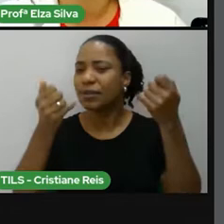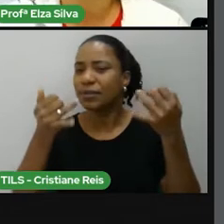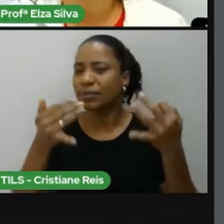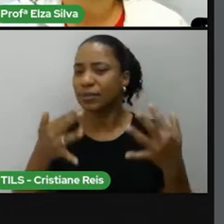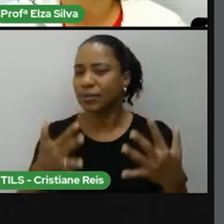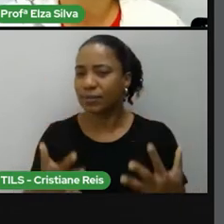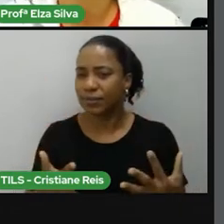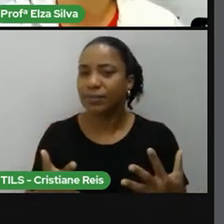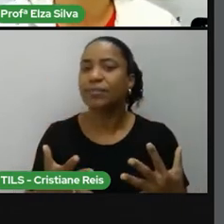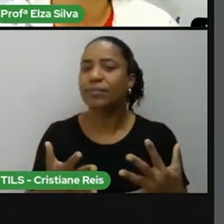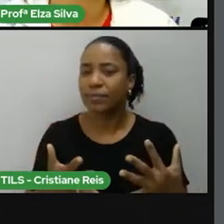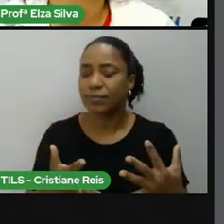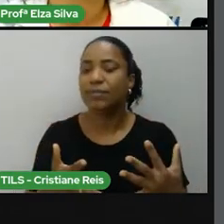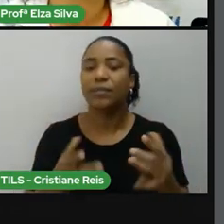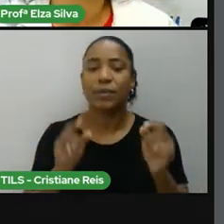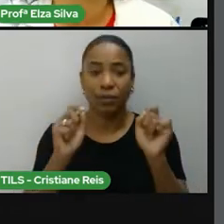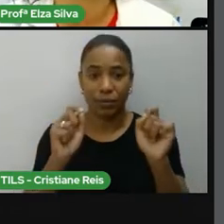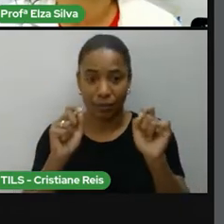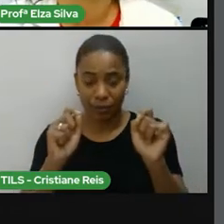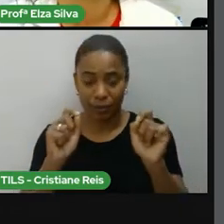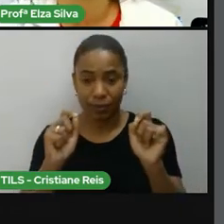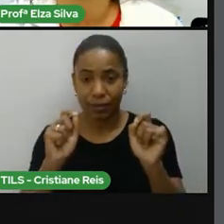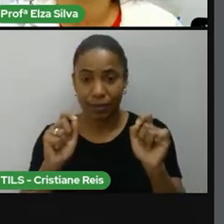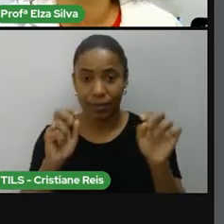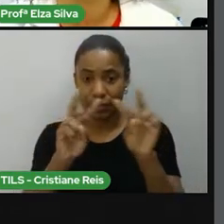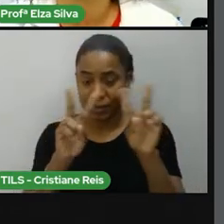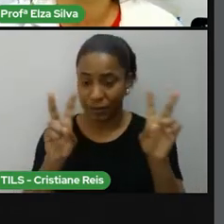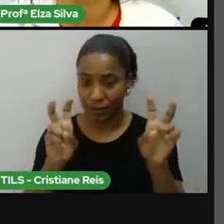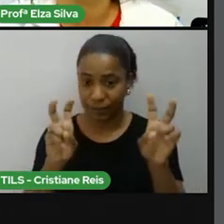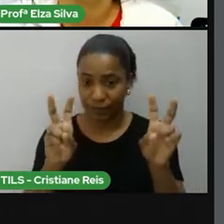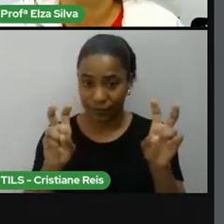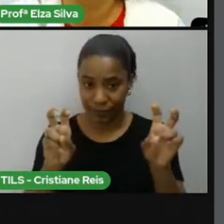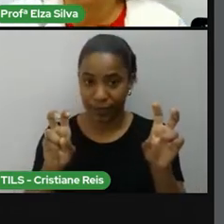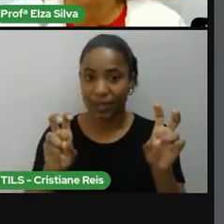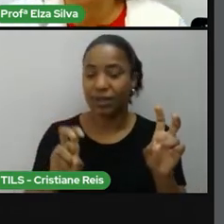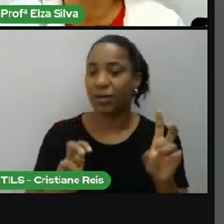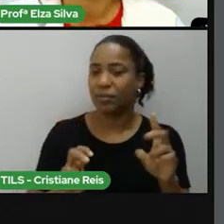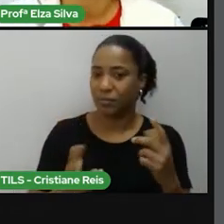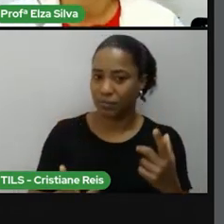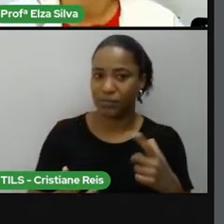build standards, ou seja, padrões de beleza.